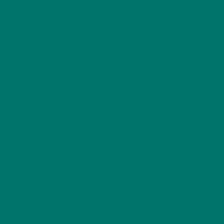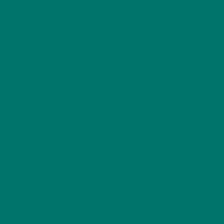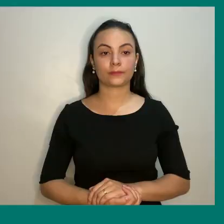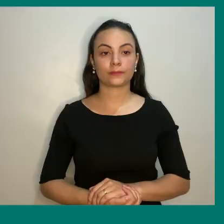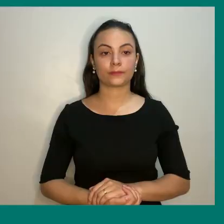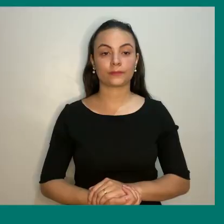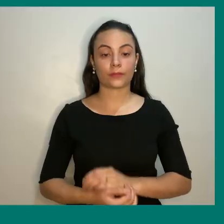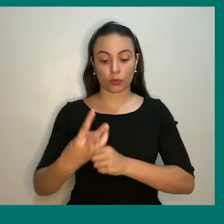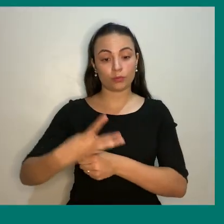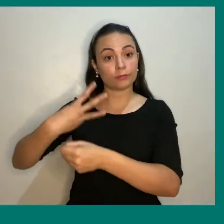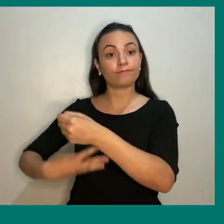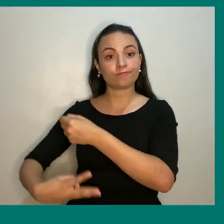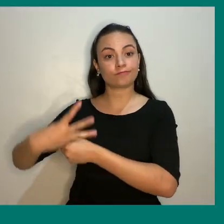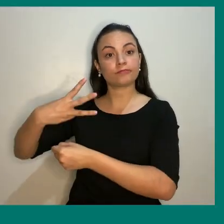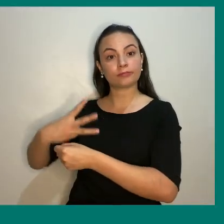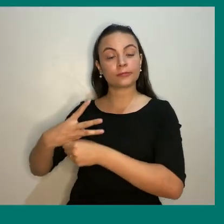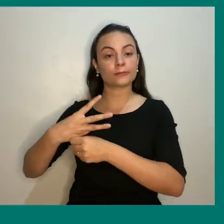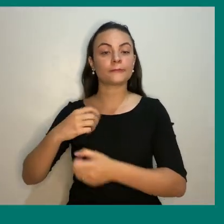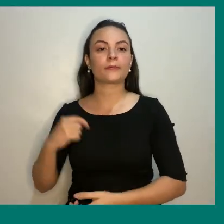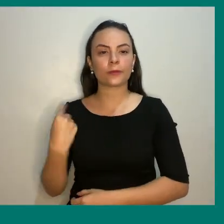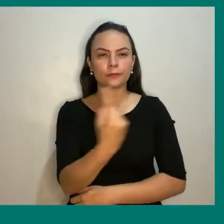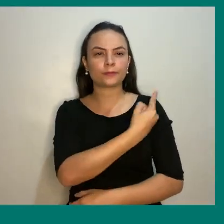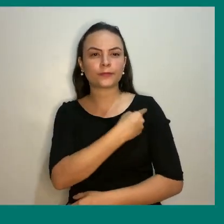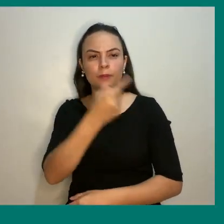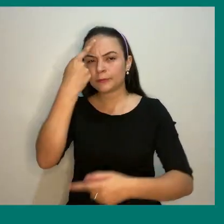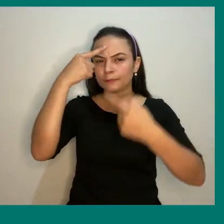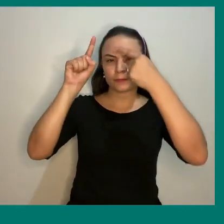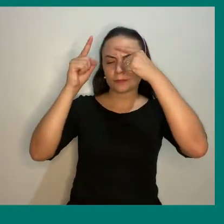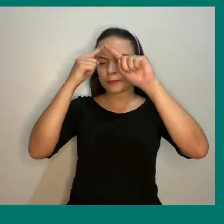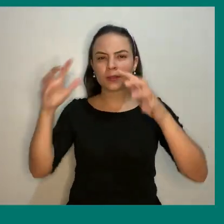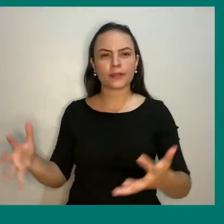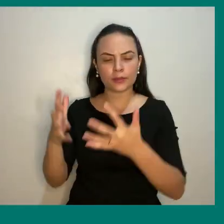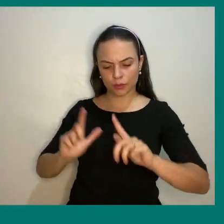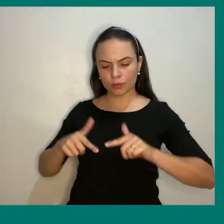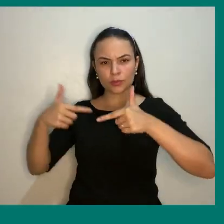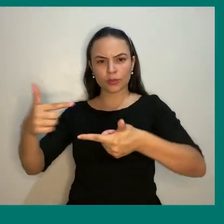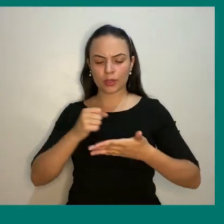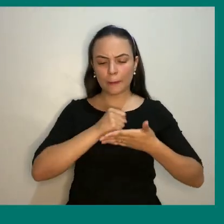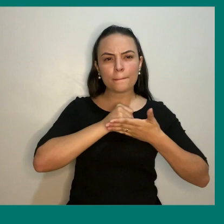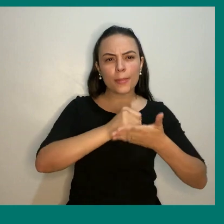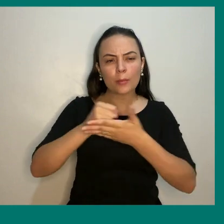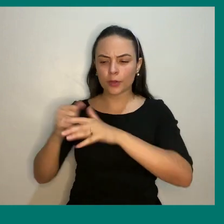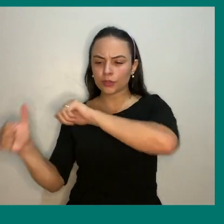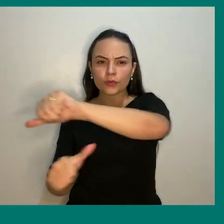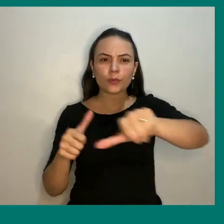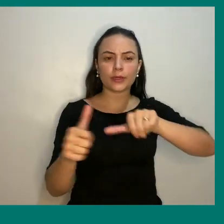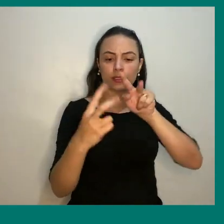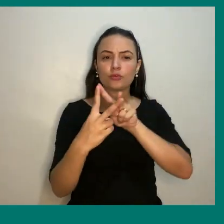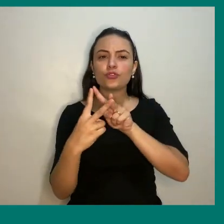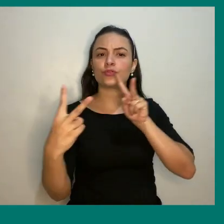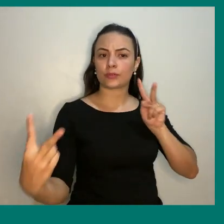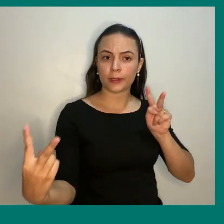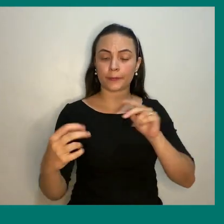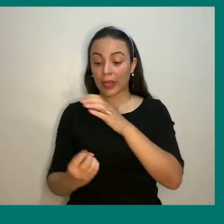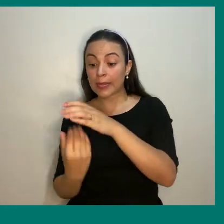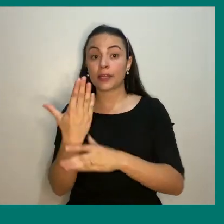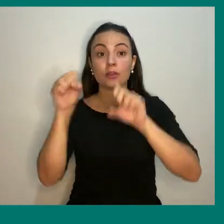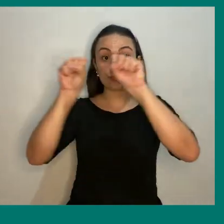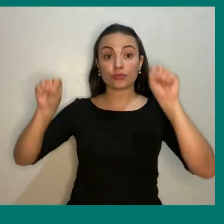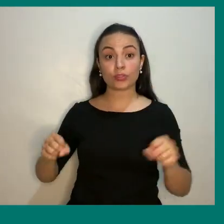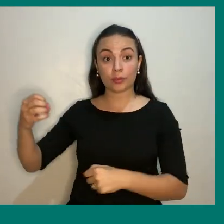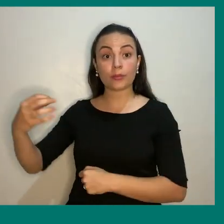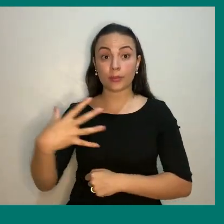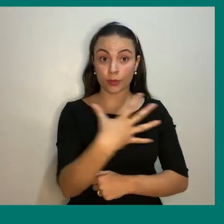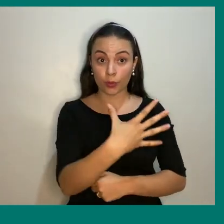Nos últimos três anos, nós desenvolvemos ações, principalmente na transformação digital. O que possibilitou